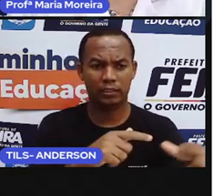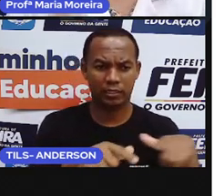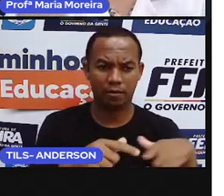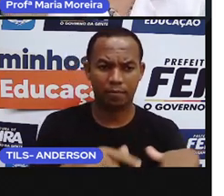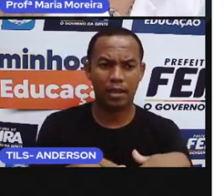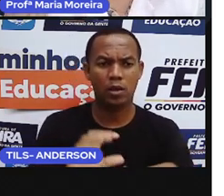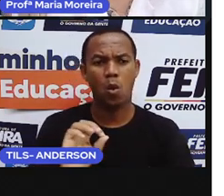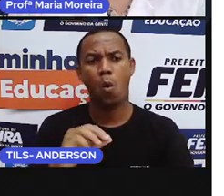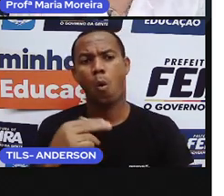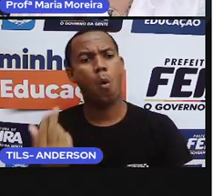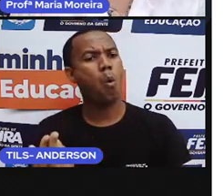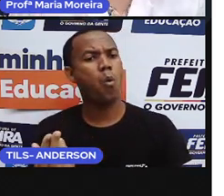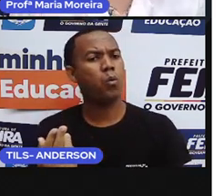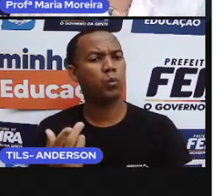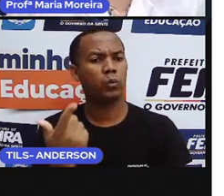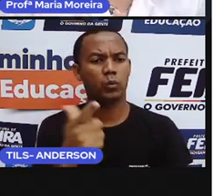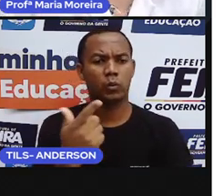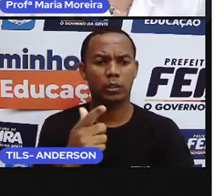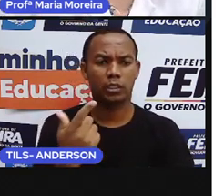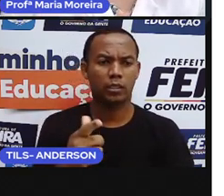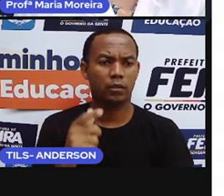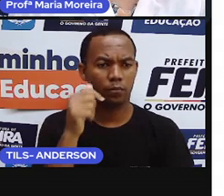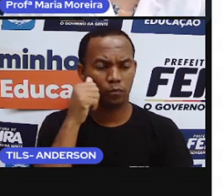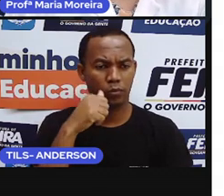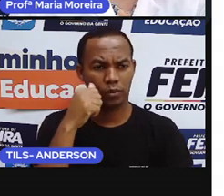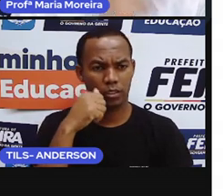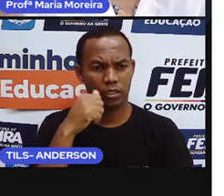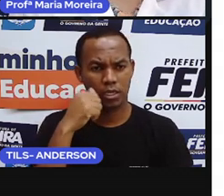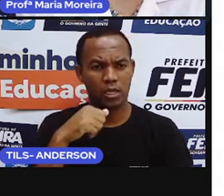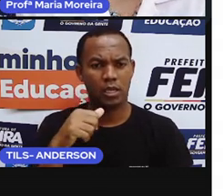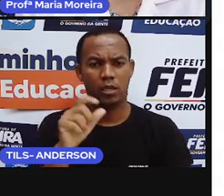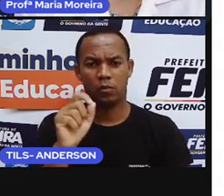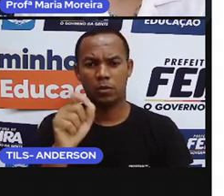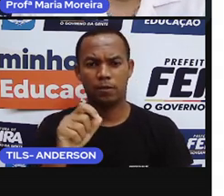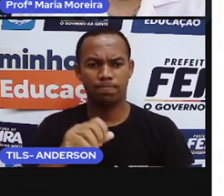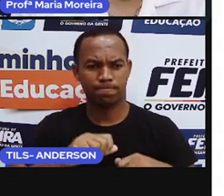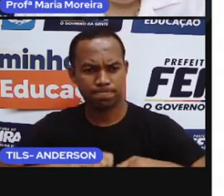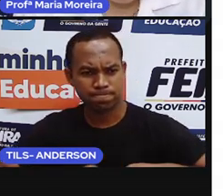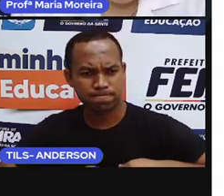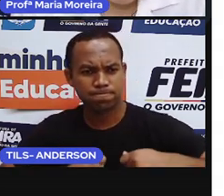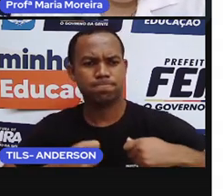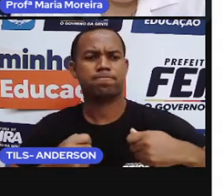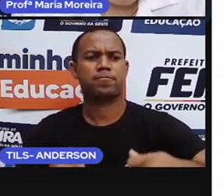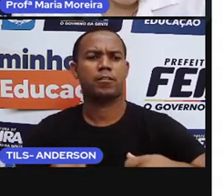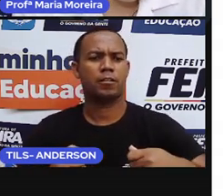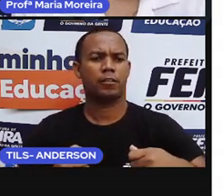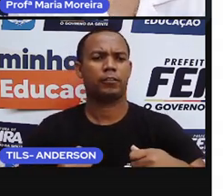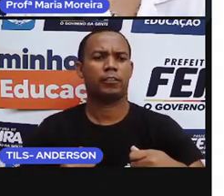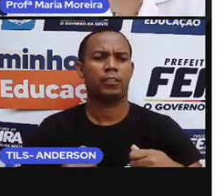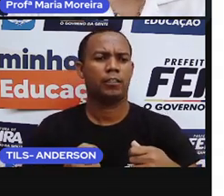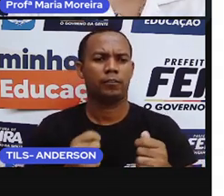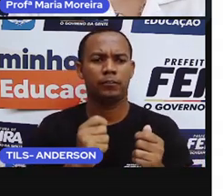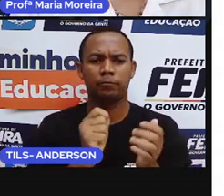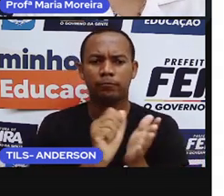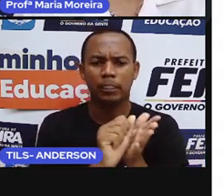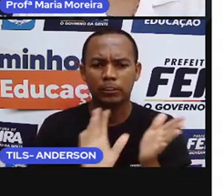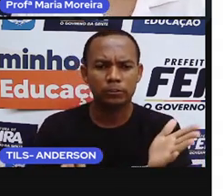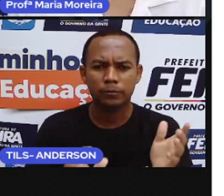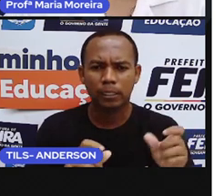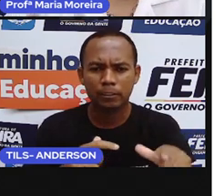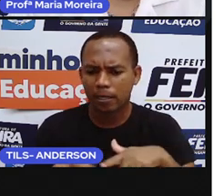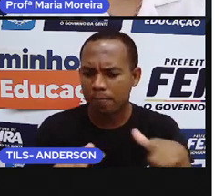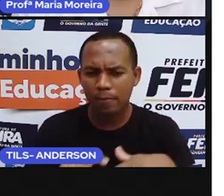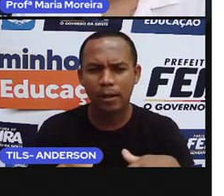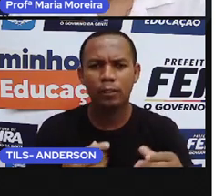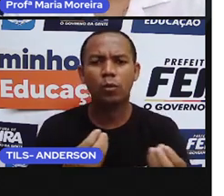Ou será que não existem mulheres aí que inclusive rondem as barreiras e fazem as atividades dos homens? Existem sim, tá